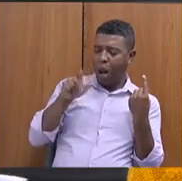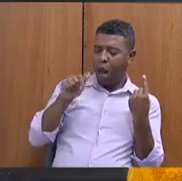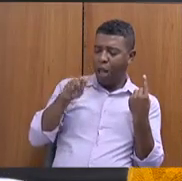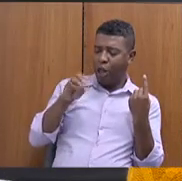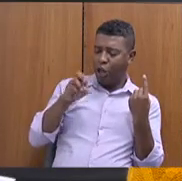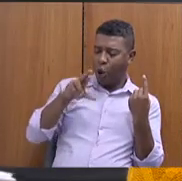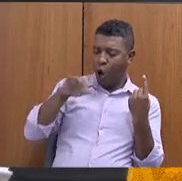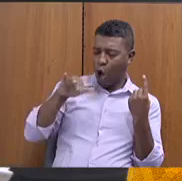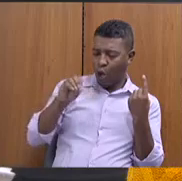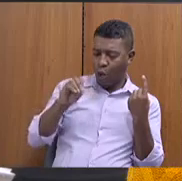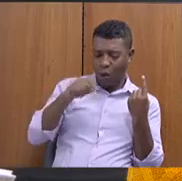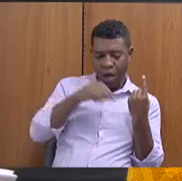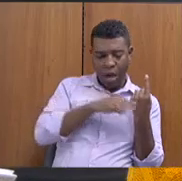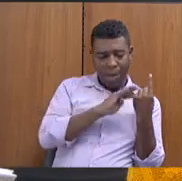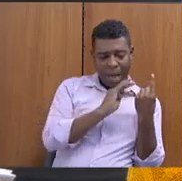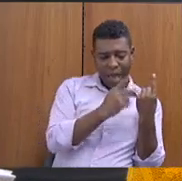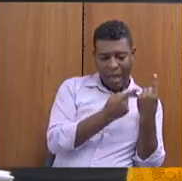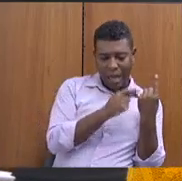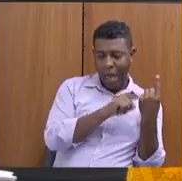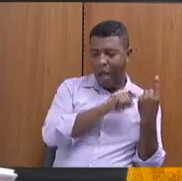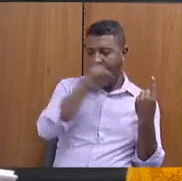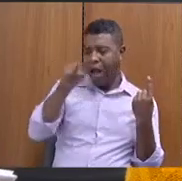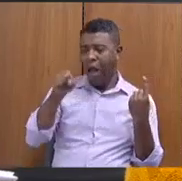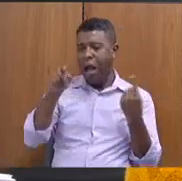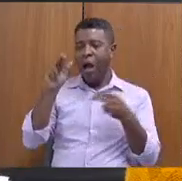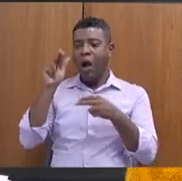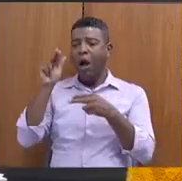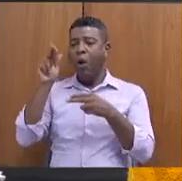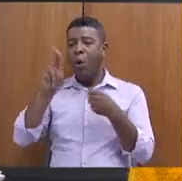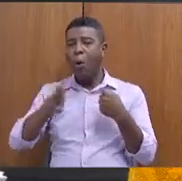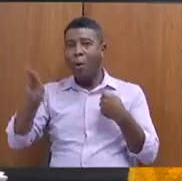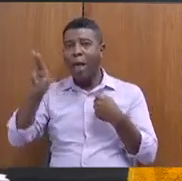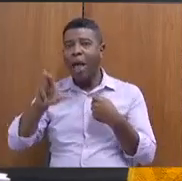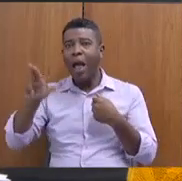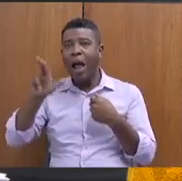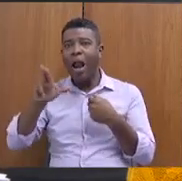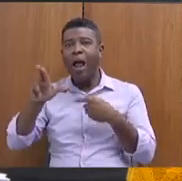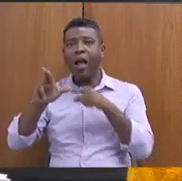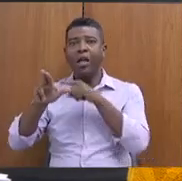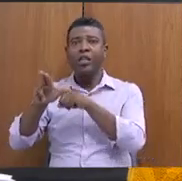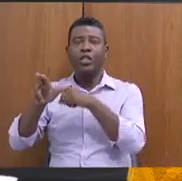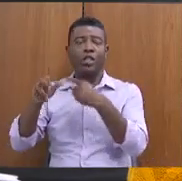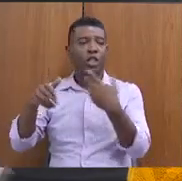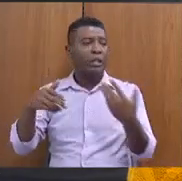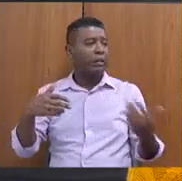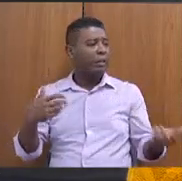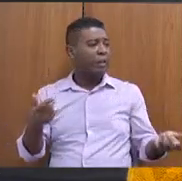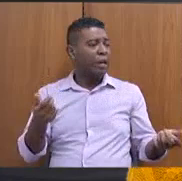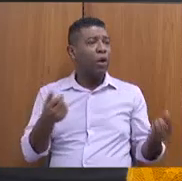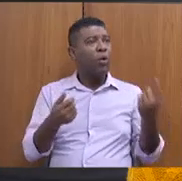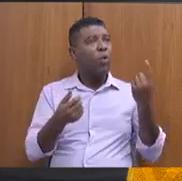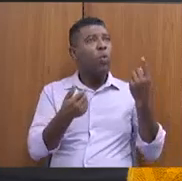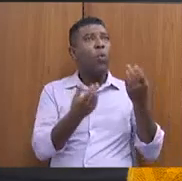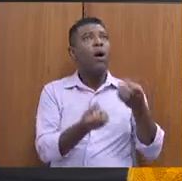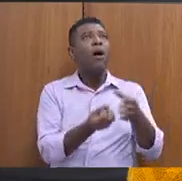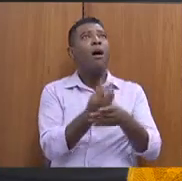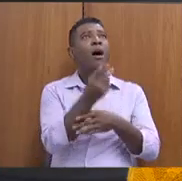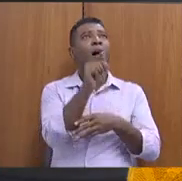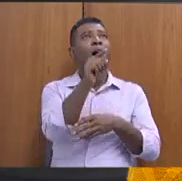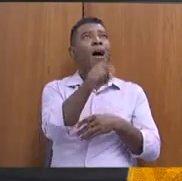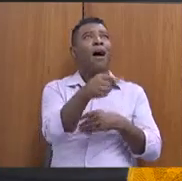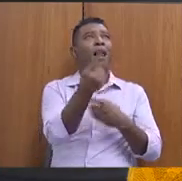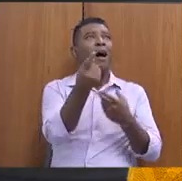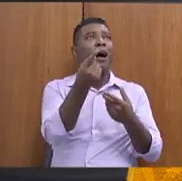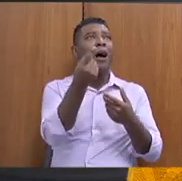funciona, na verdade, associado à UFO, e tivemos o lançamento de um novo ambulatório em Juiz de Fora. Mas é muito pouco para